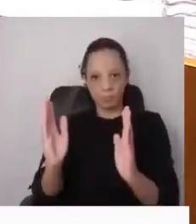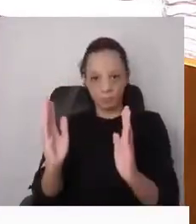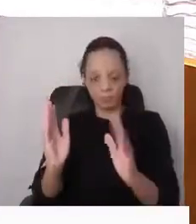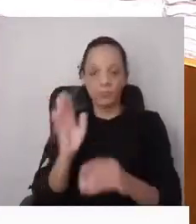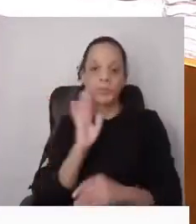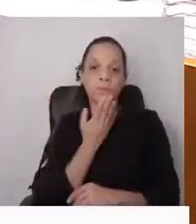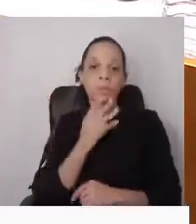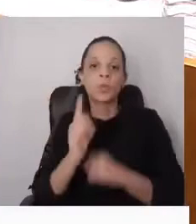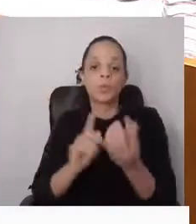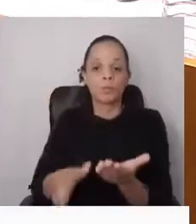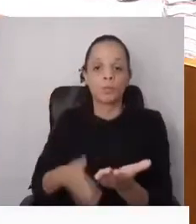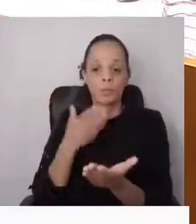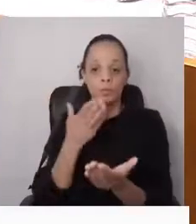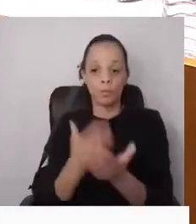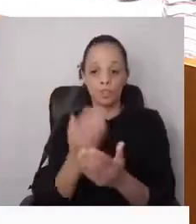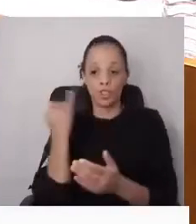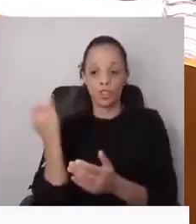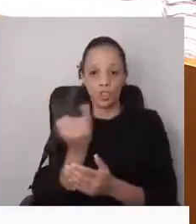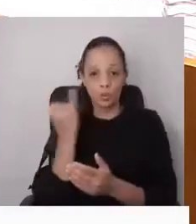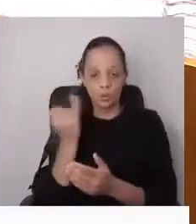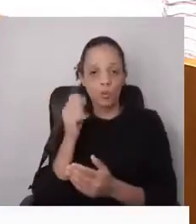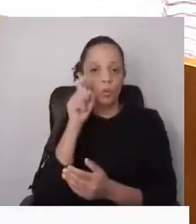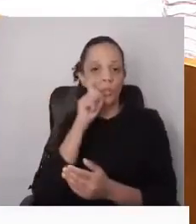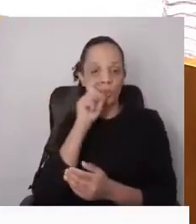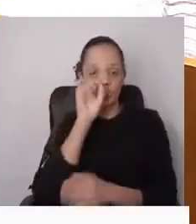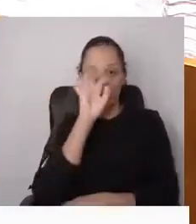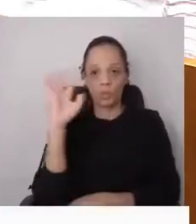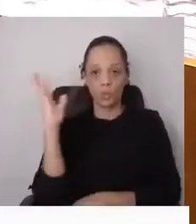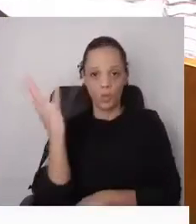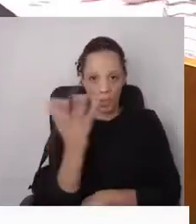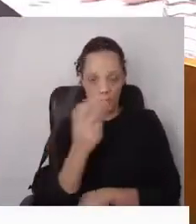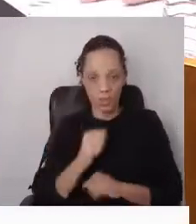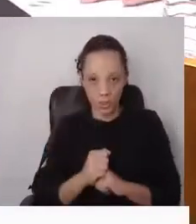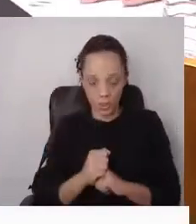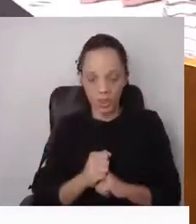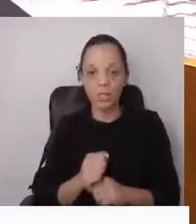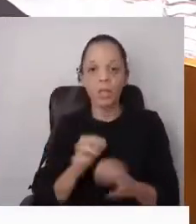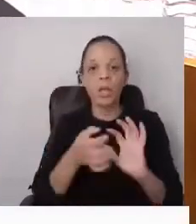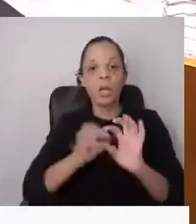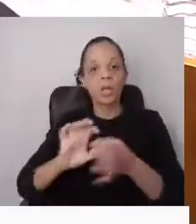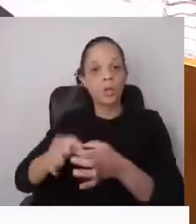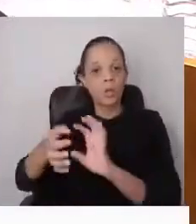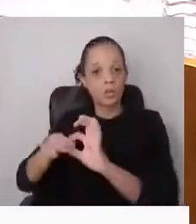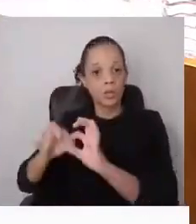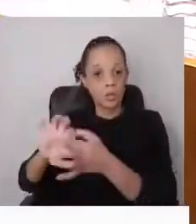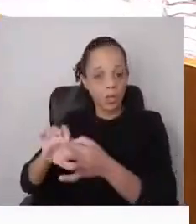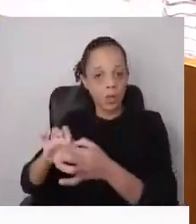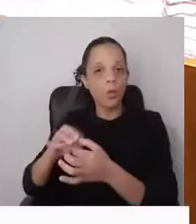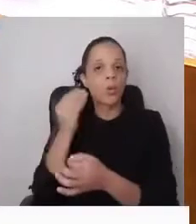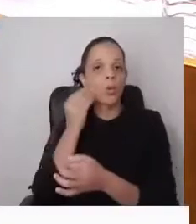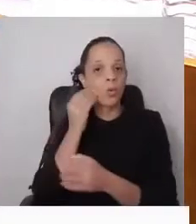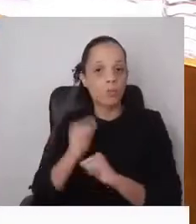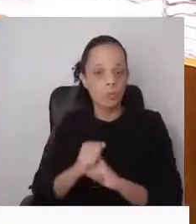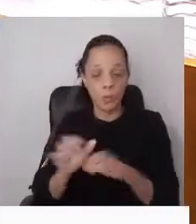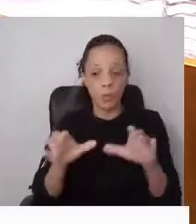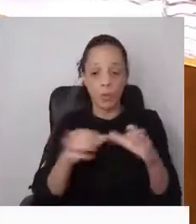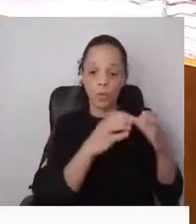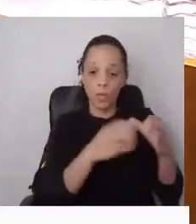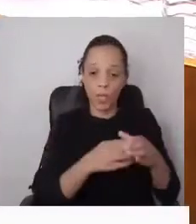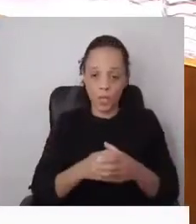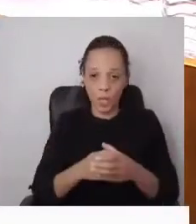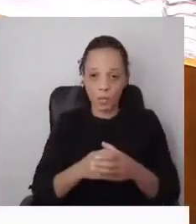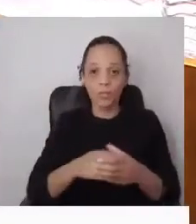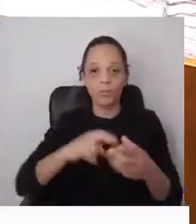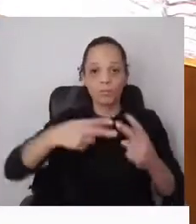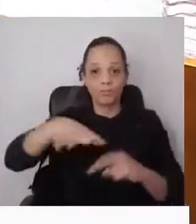proposta do Instituto da Conservação da Natureza, em estreita articulação com as comunidades intermunicipais e as áreas